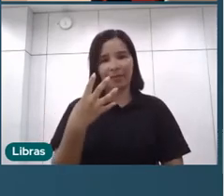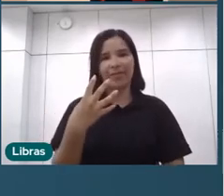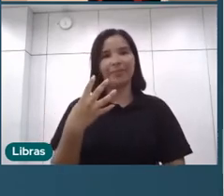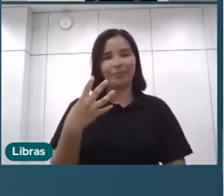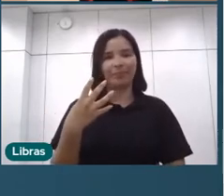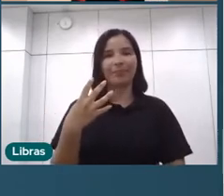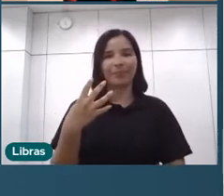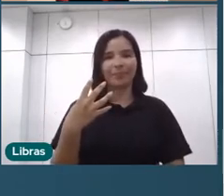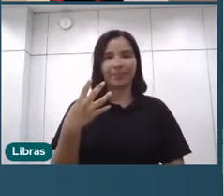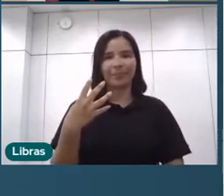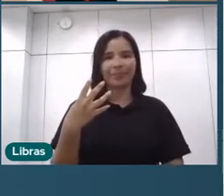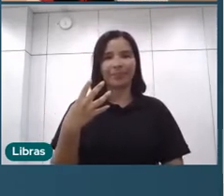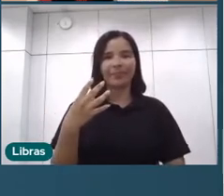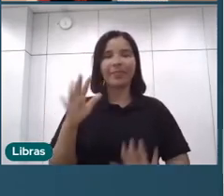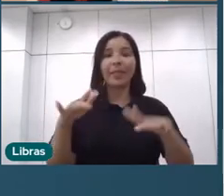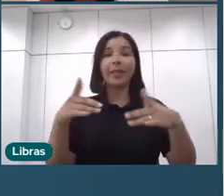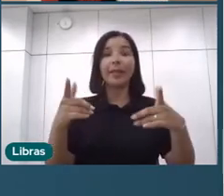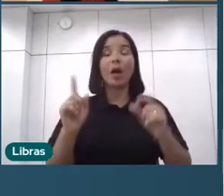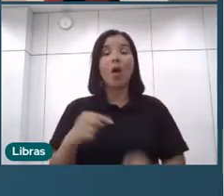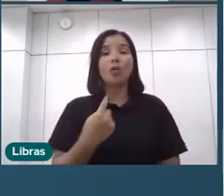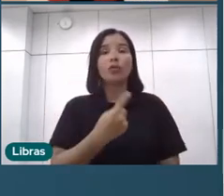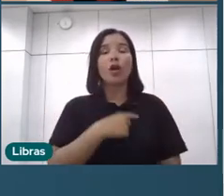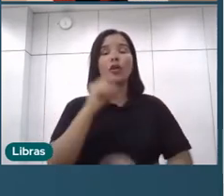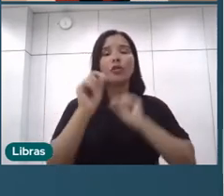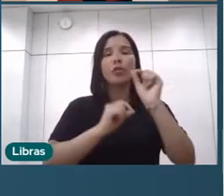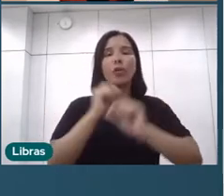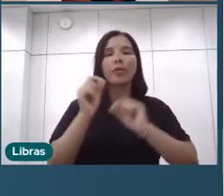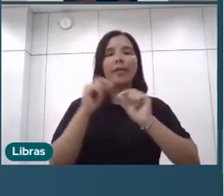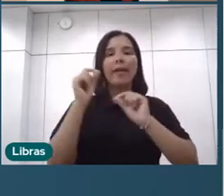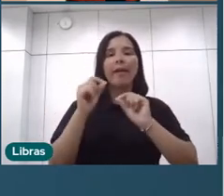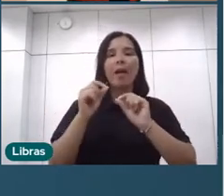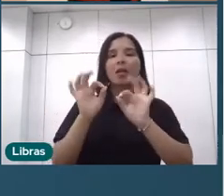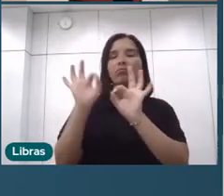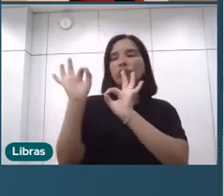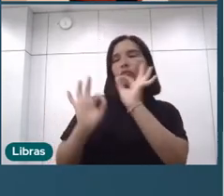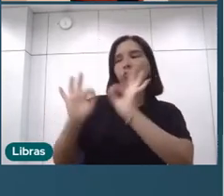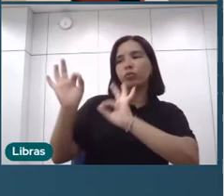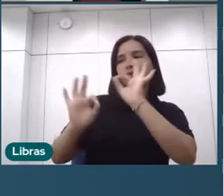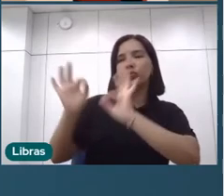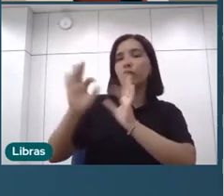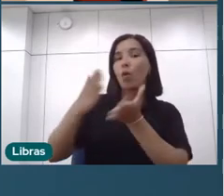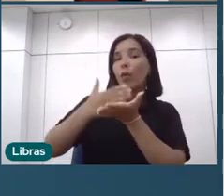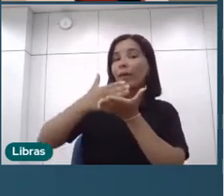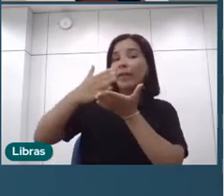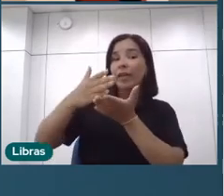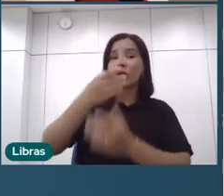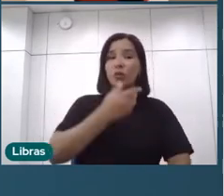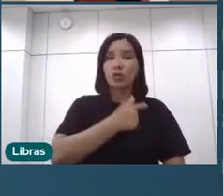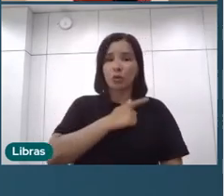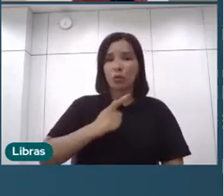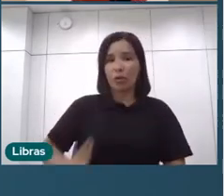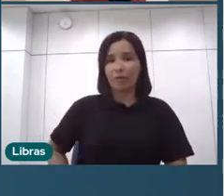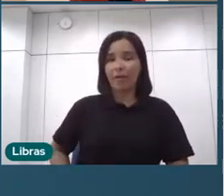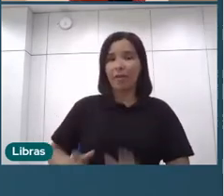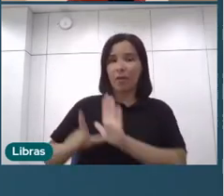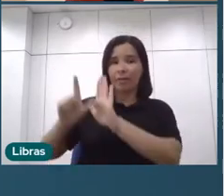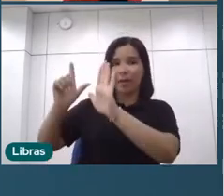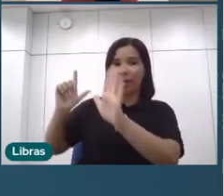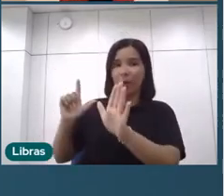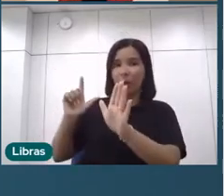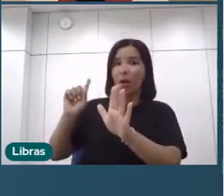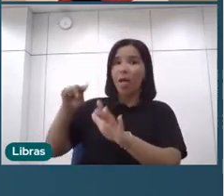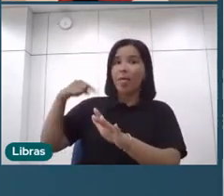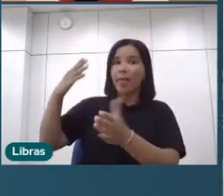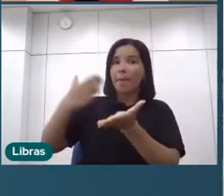Então, é... E aí a gente fez um recorte aqui, que seria o início do governo anterior, então, fevereiro de 19, o início desse governo,